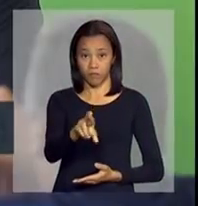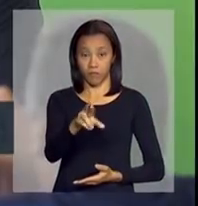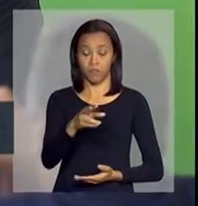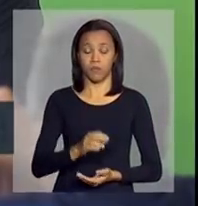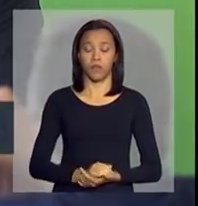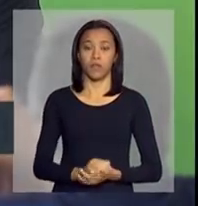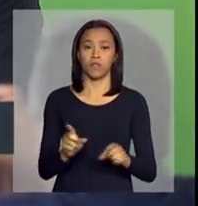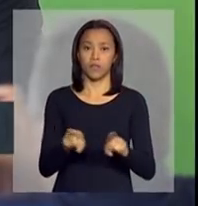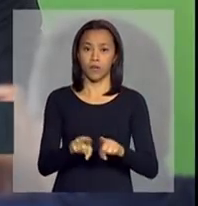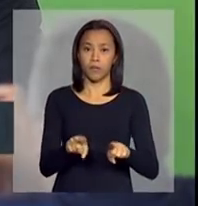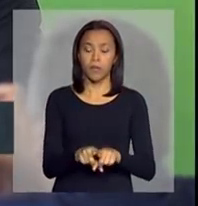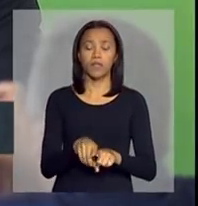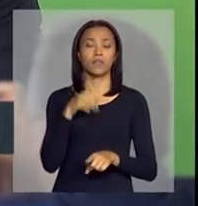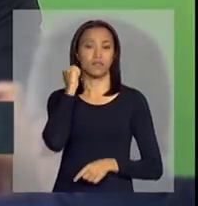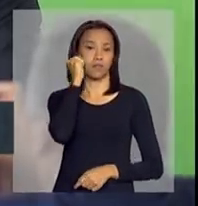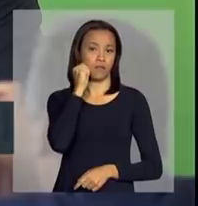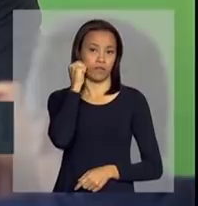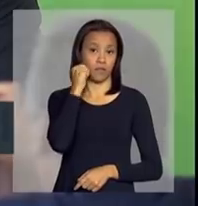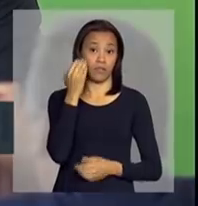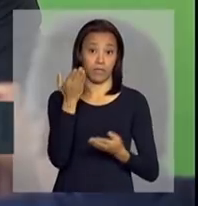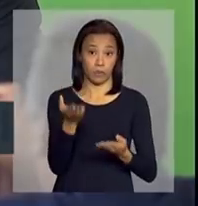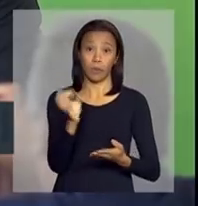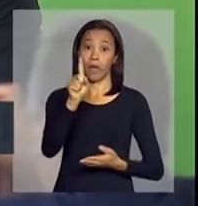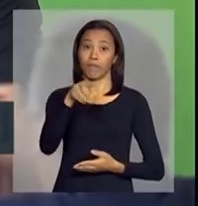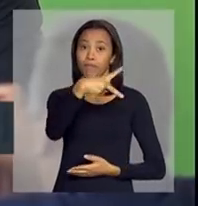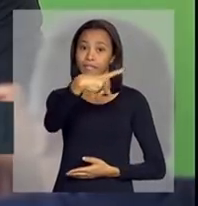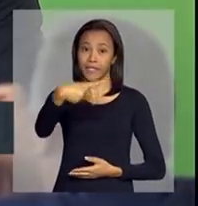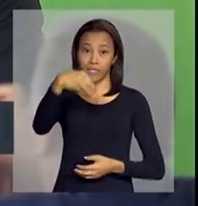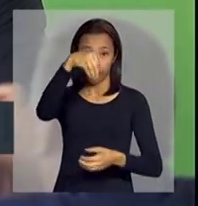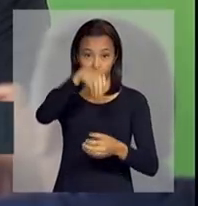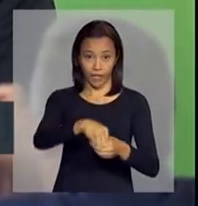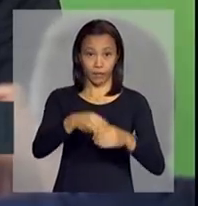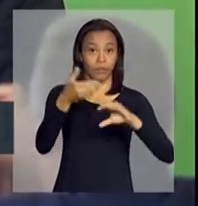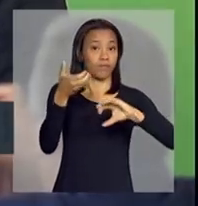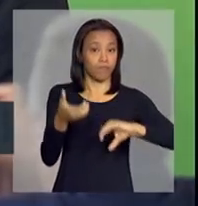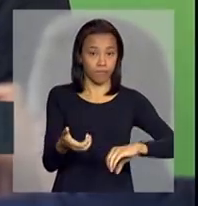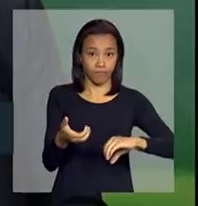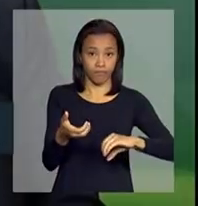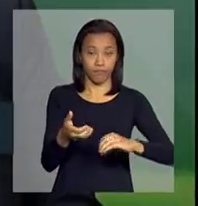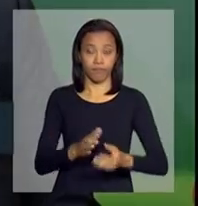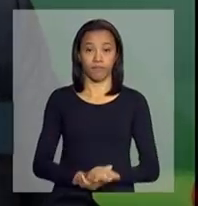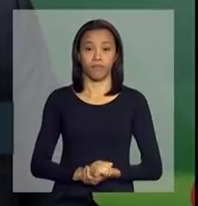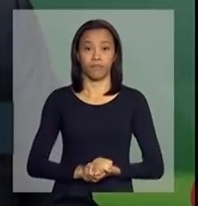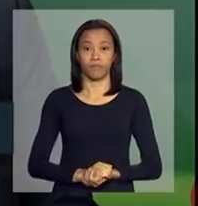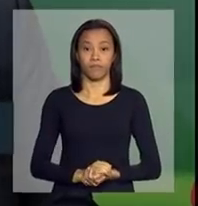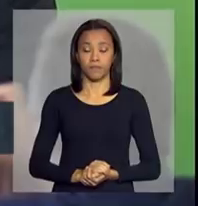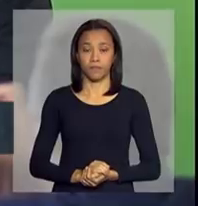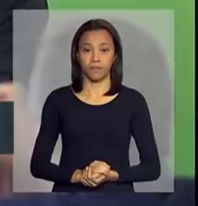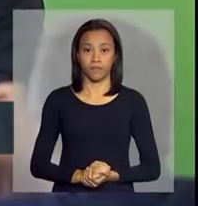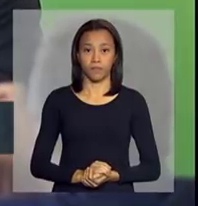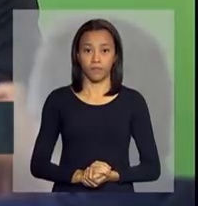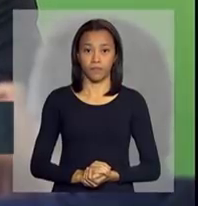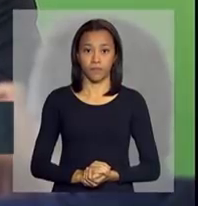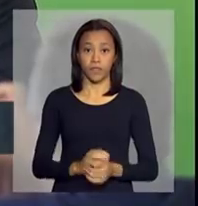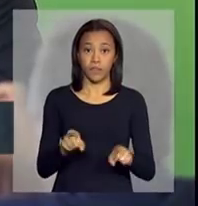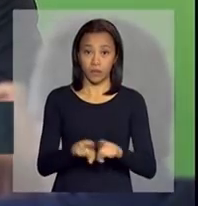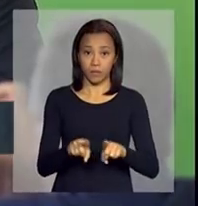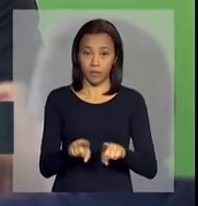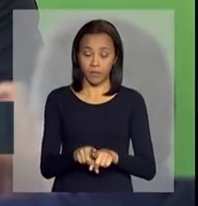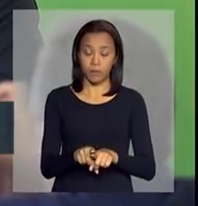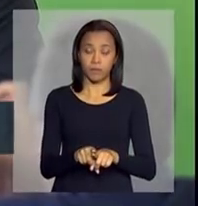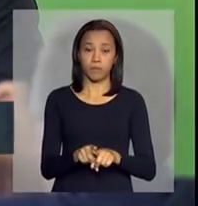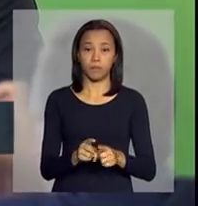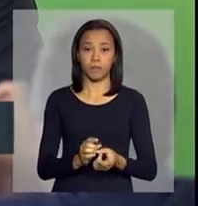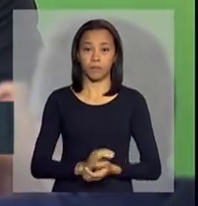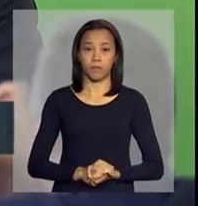meu caro senador, presidente do Senado Federal, Renan Calheiros, meu caro